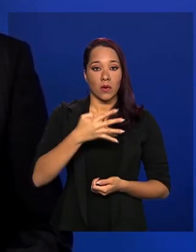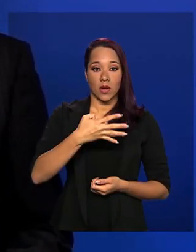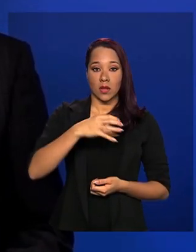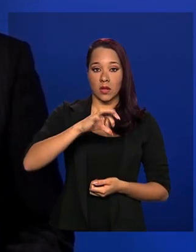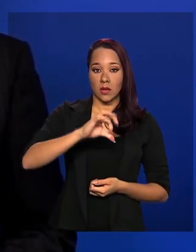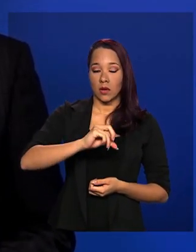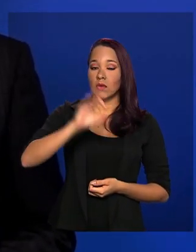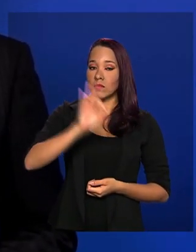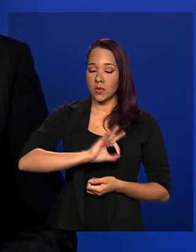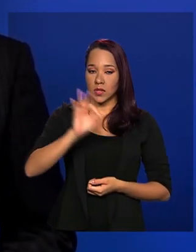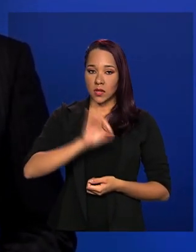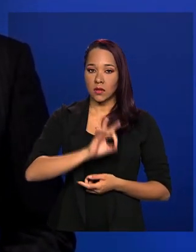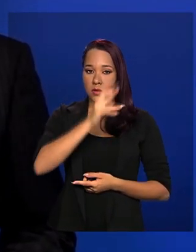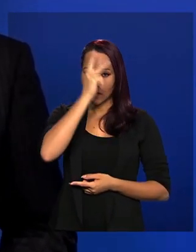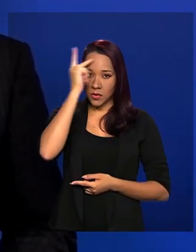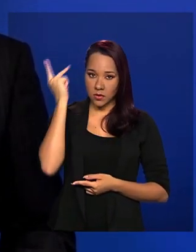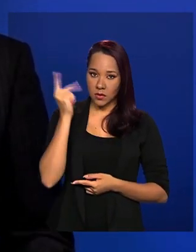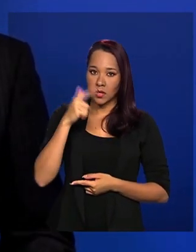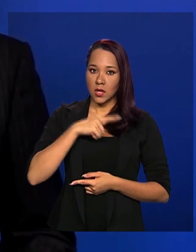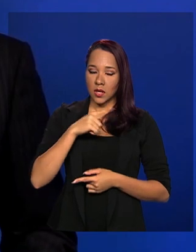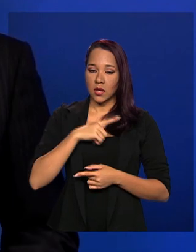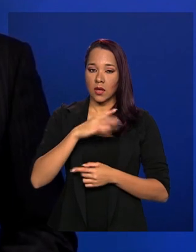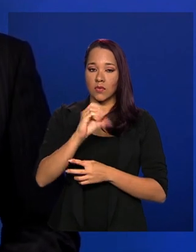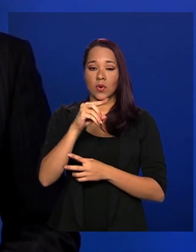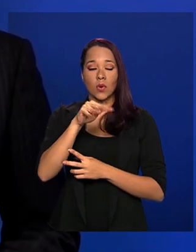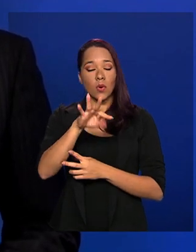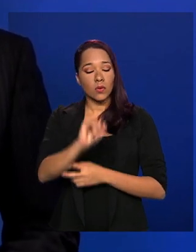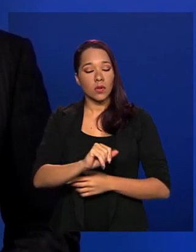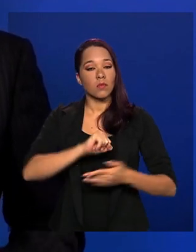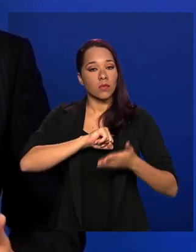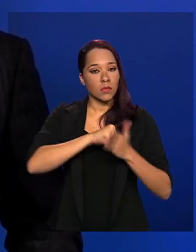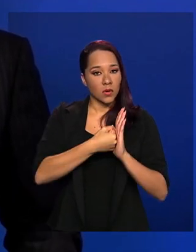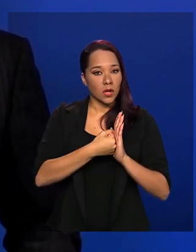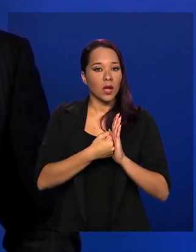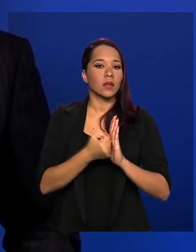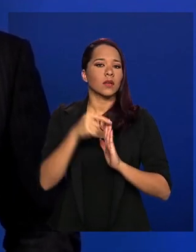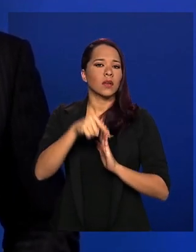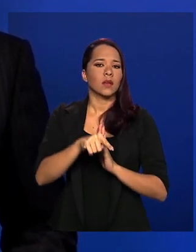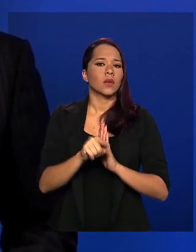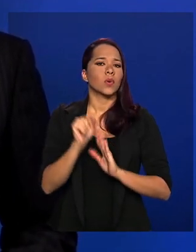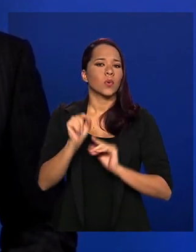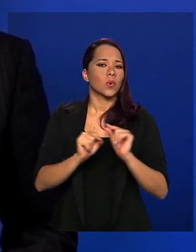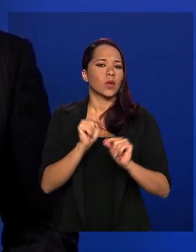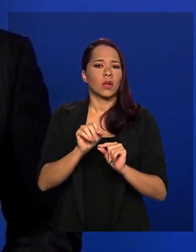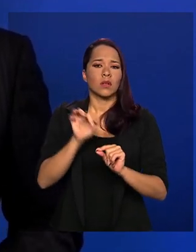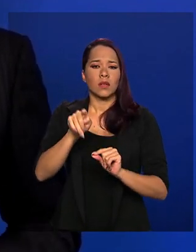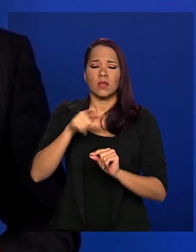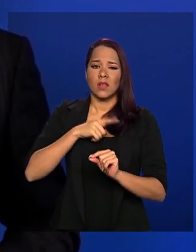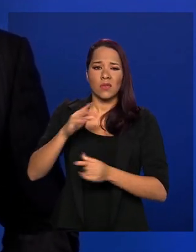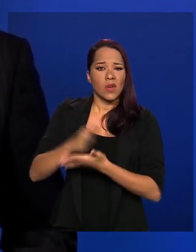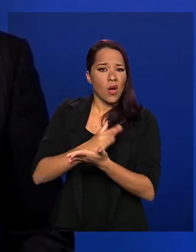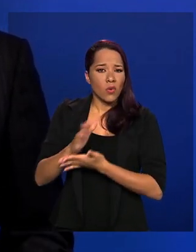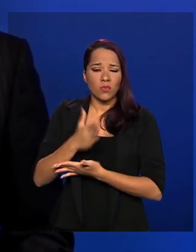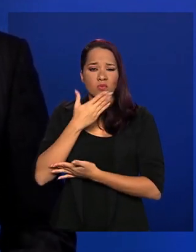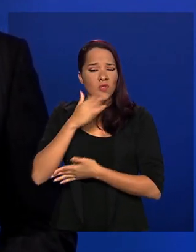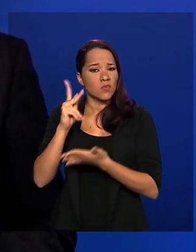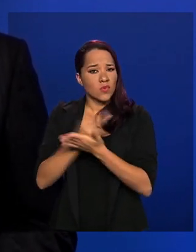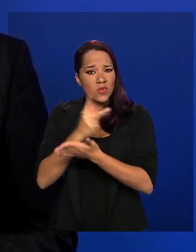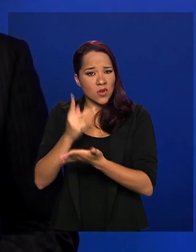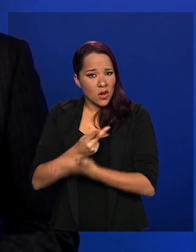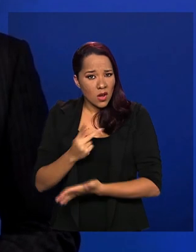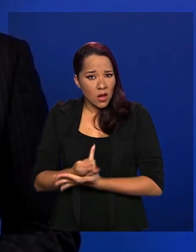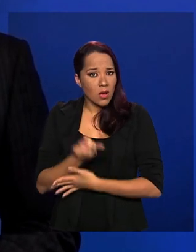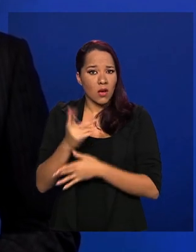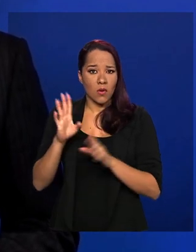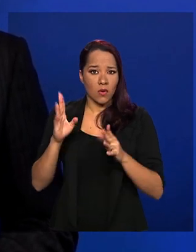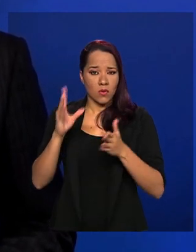% dessas pessoas com contas bloqueadas foram por algum tipo de inconsistência